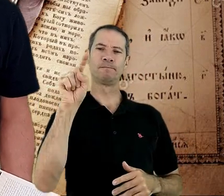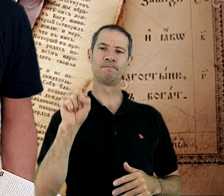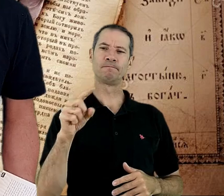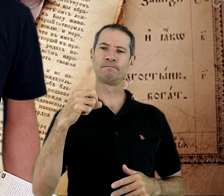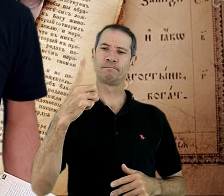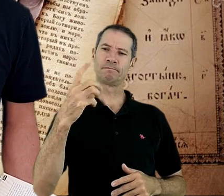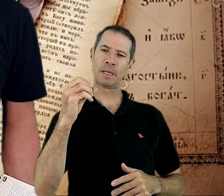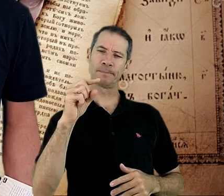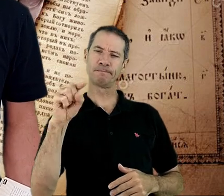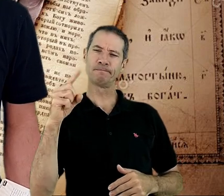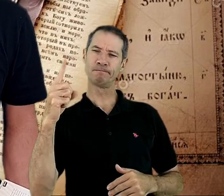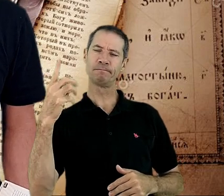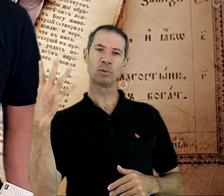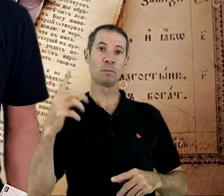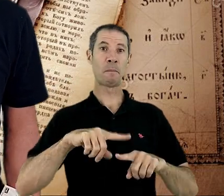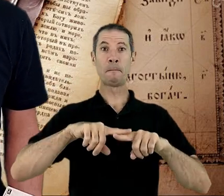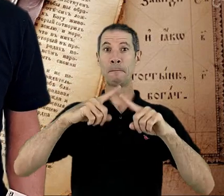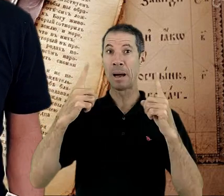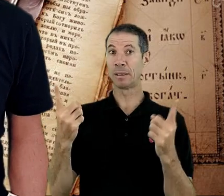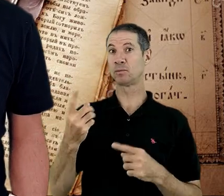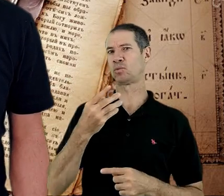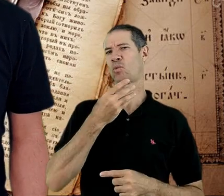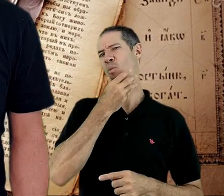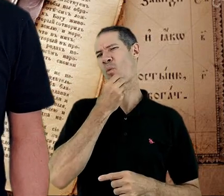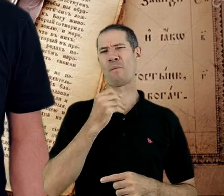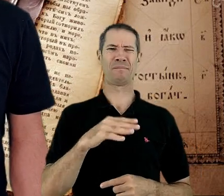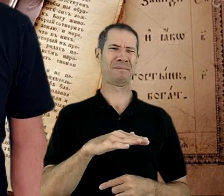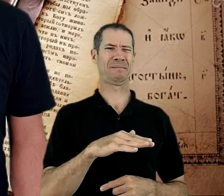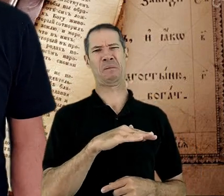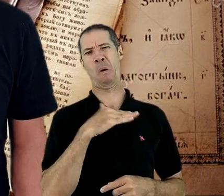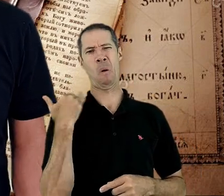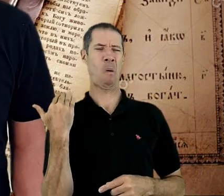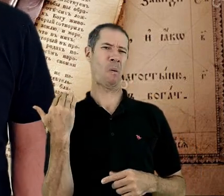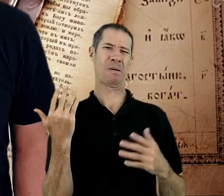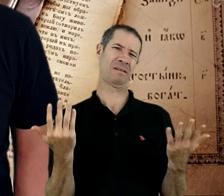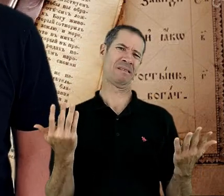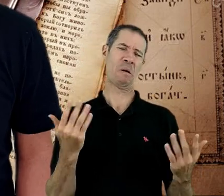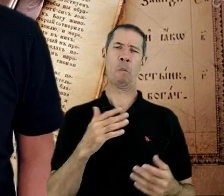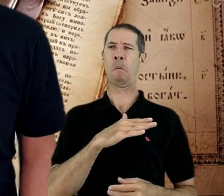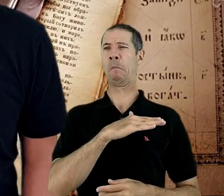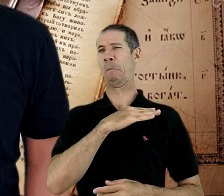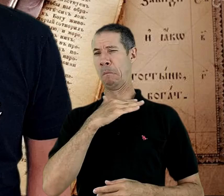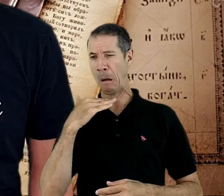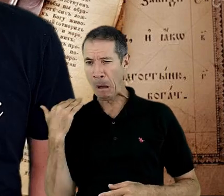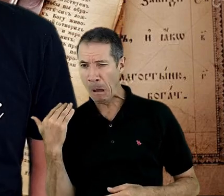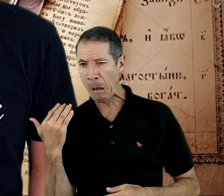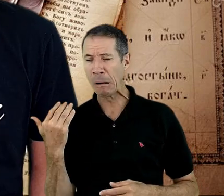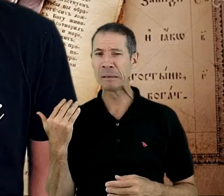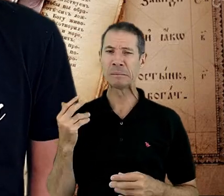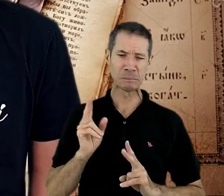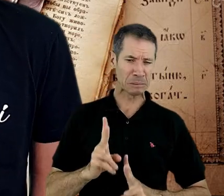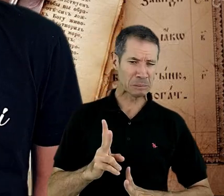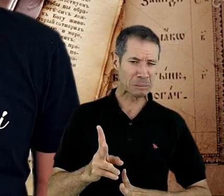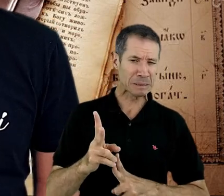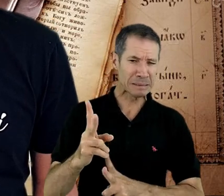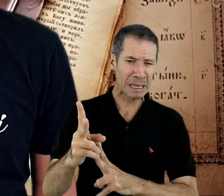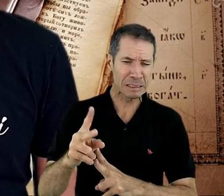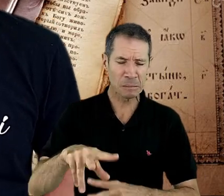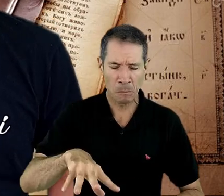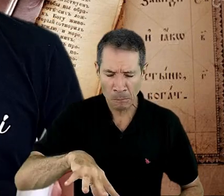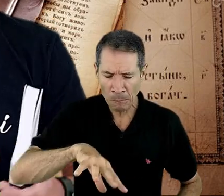Mas o homem morre e morto permanece, dá o último